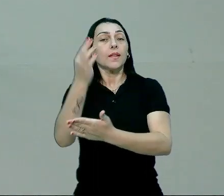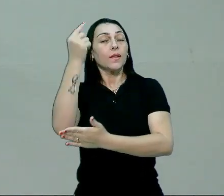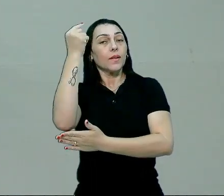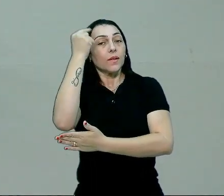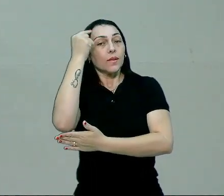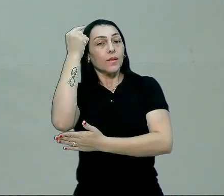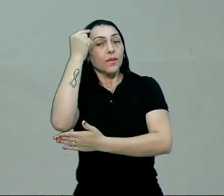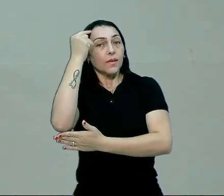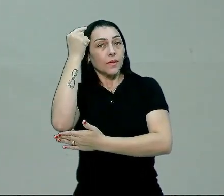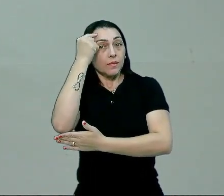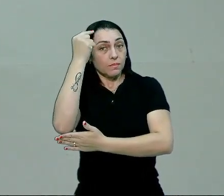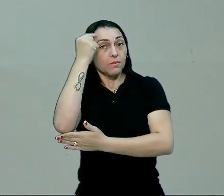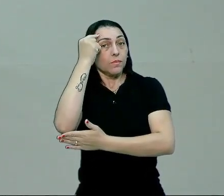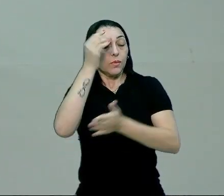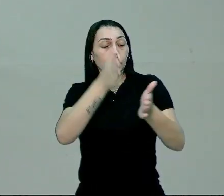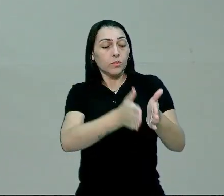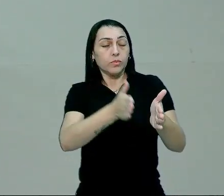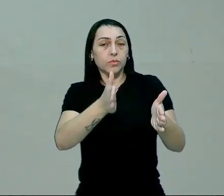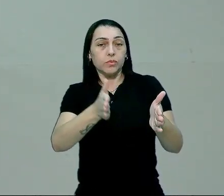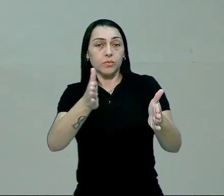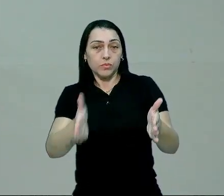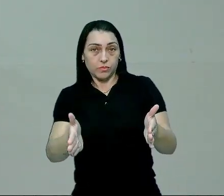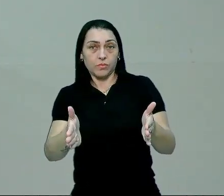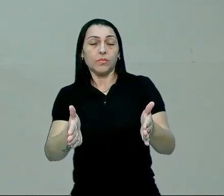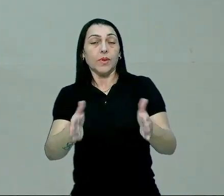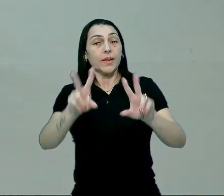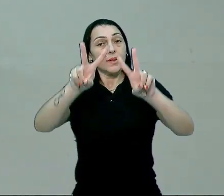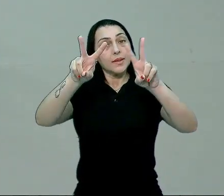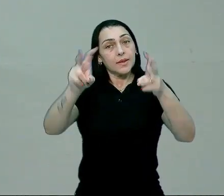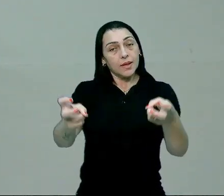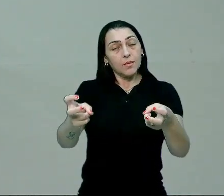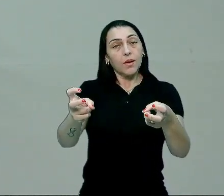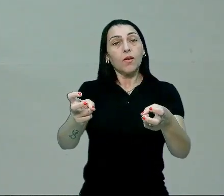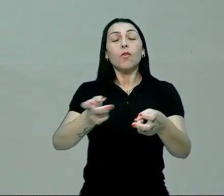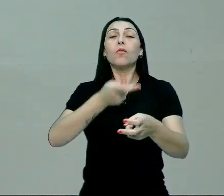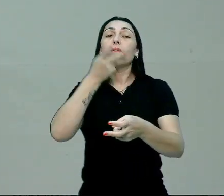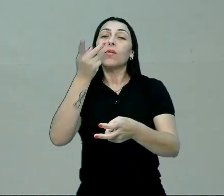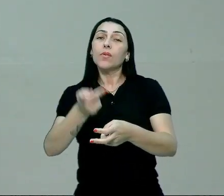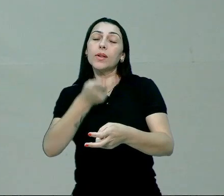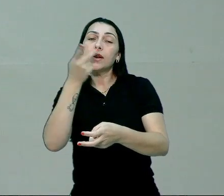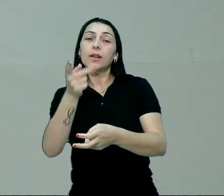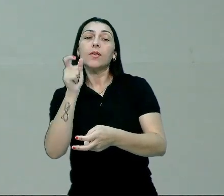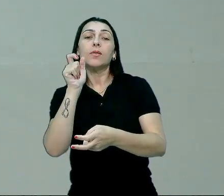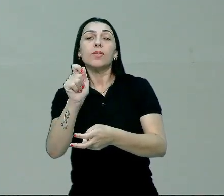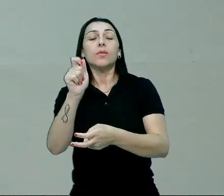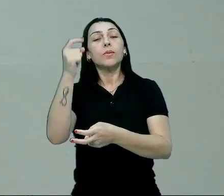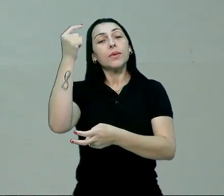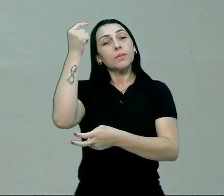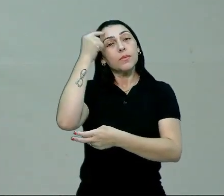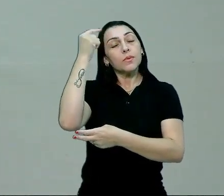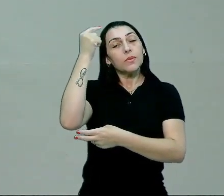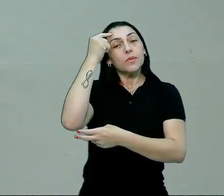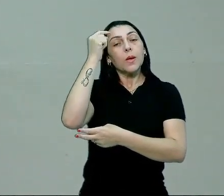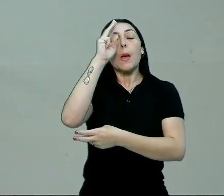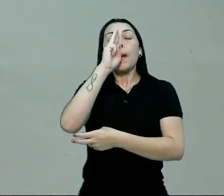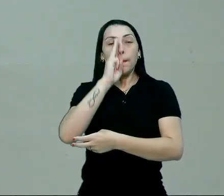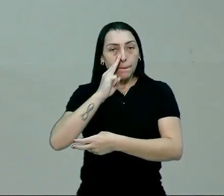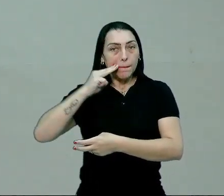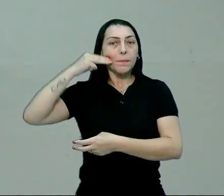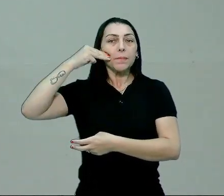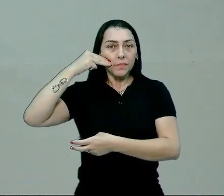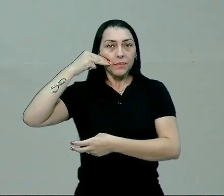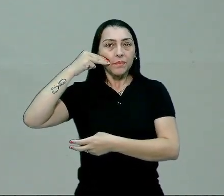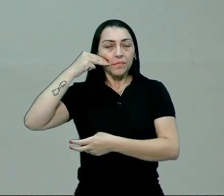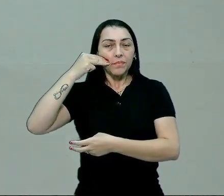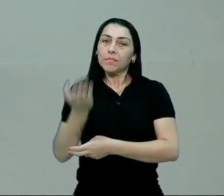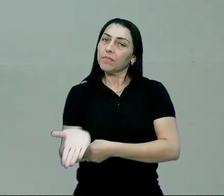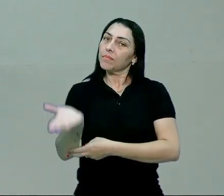de bloco de videoaulas a respeito desse tema, em que eu vou estar tratando a respeito do pensamento de Karl Marx.